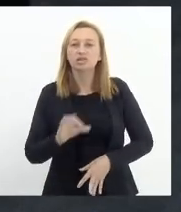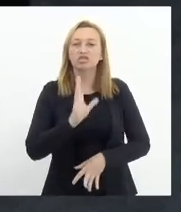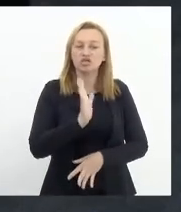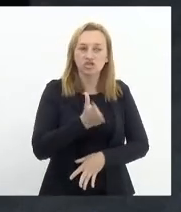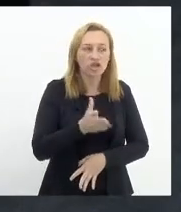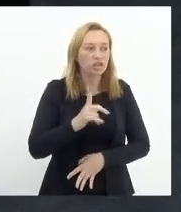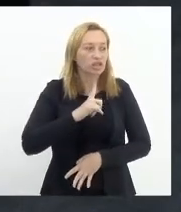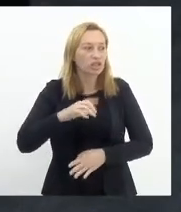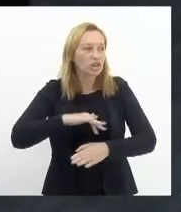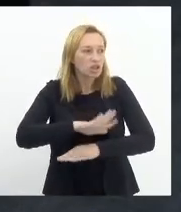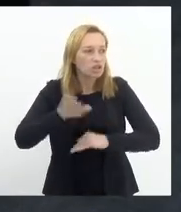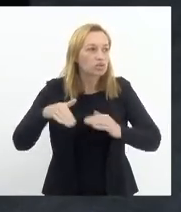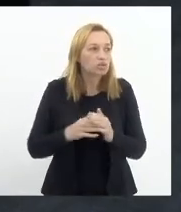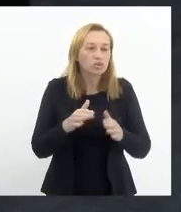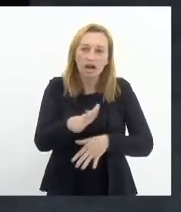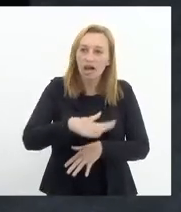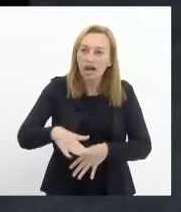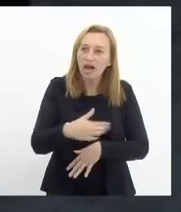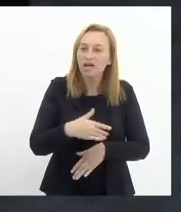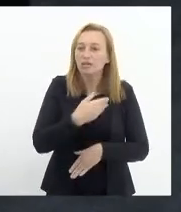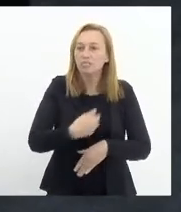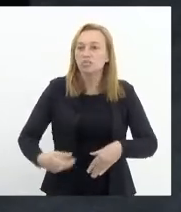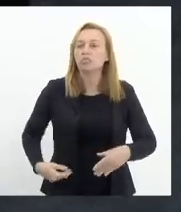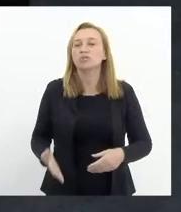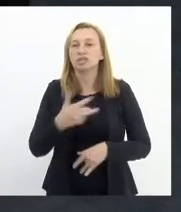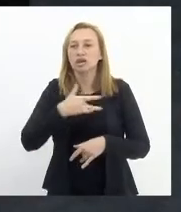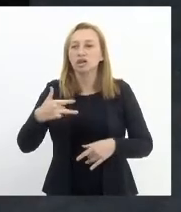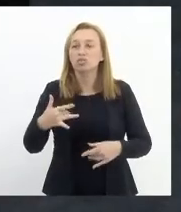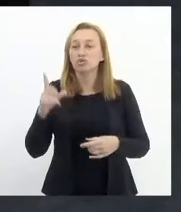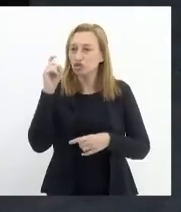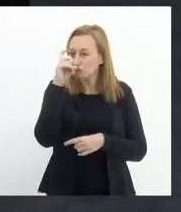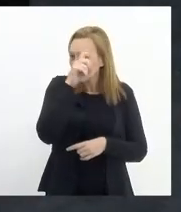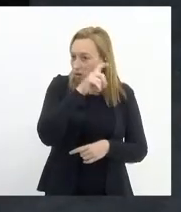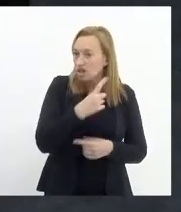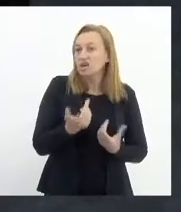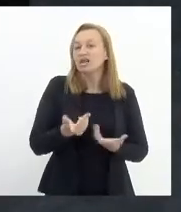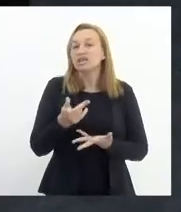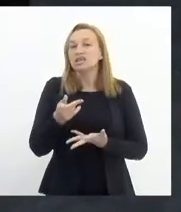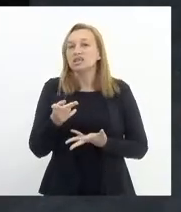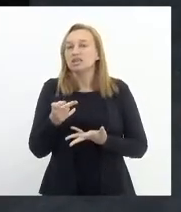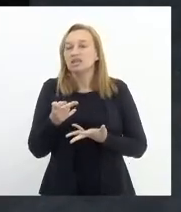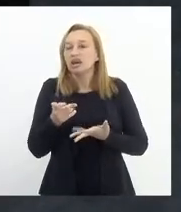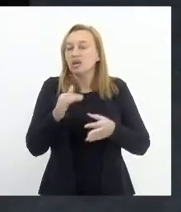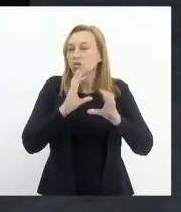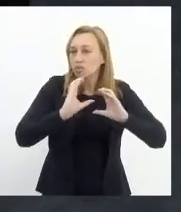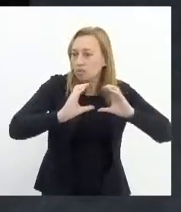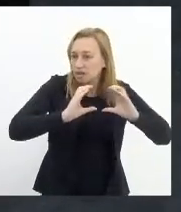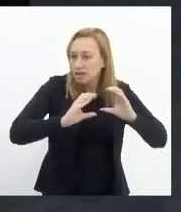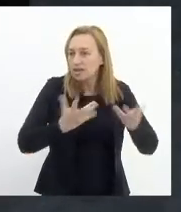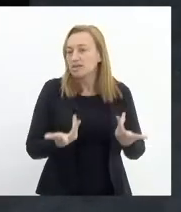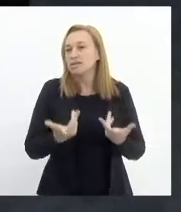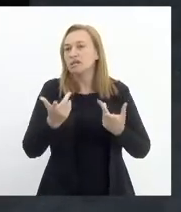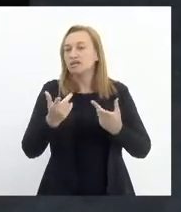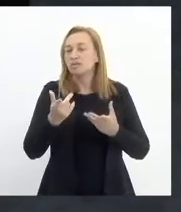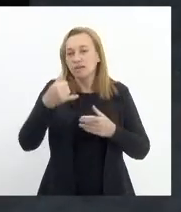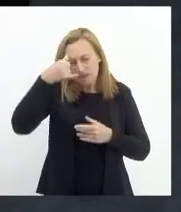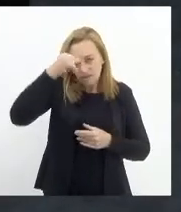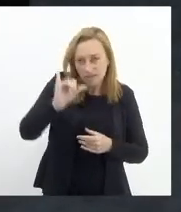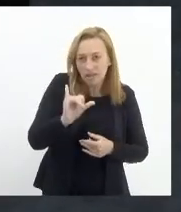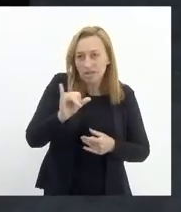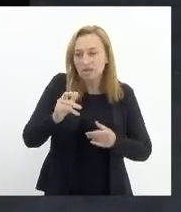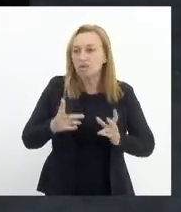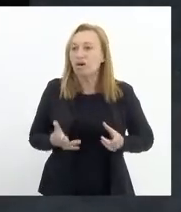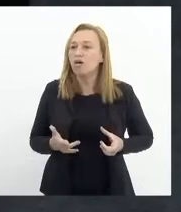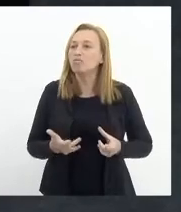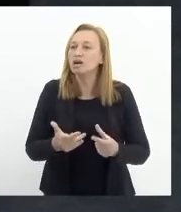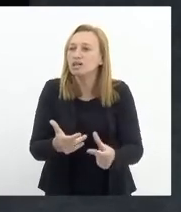todo o sistema público de saúde, uma dificuldade na identificação preventiva ao câncer. Então,